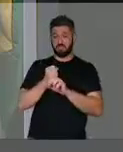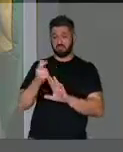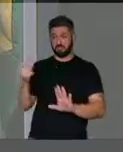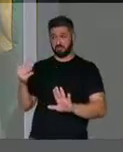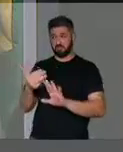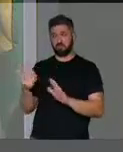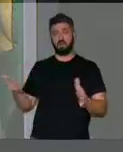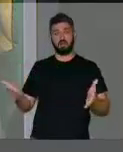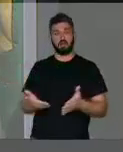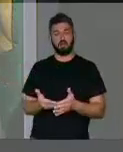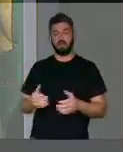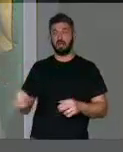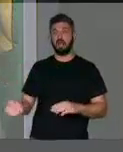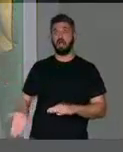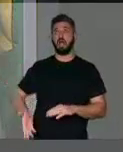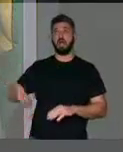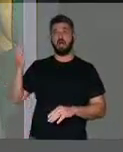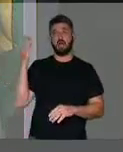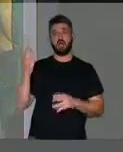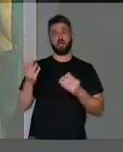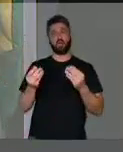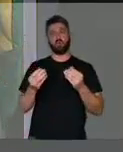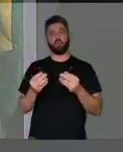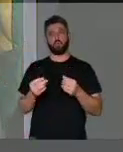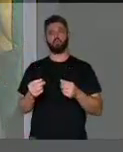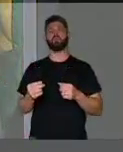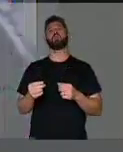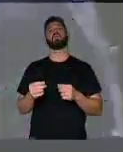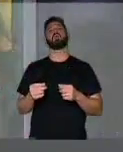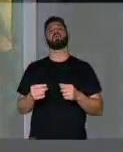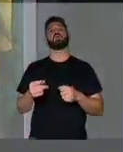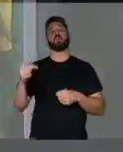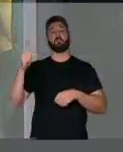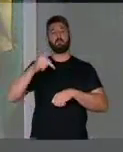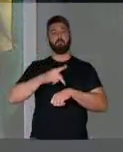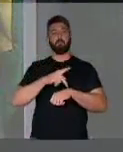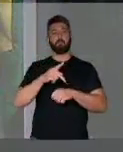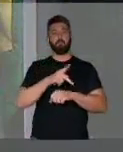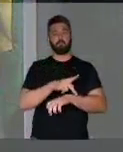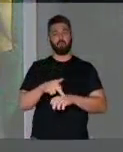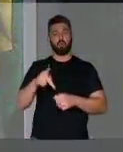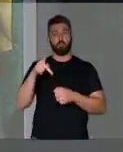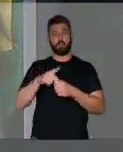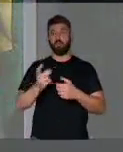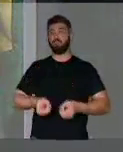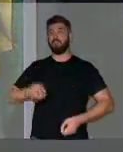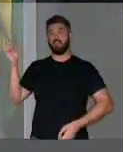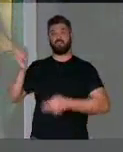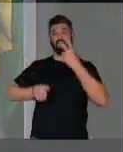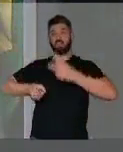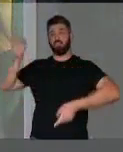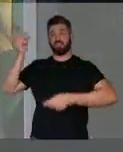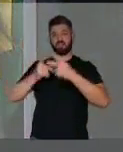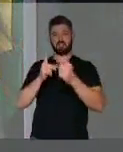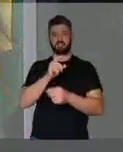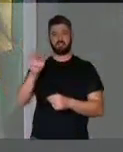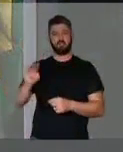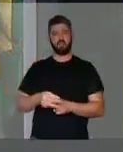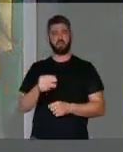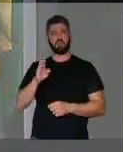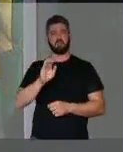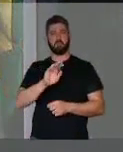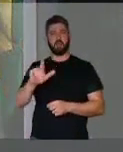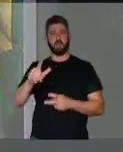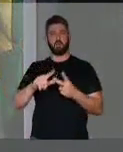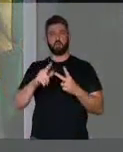foi muito grande o número de exportações de petróleo conforme eu tenho aqui anotado, 2.500 milhões de barrins